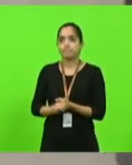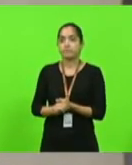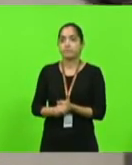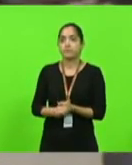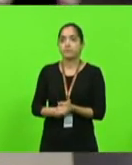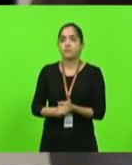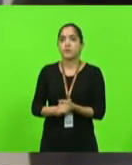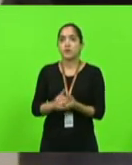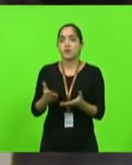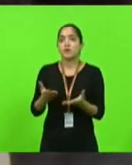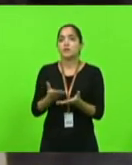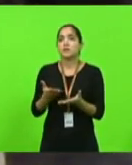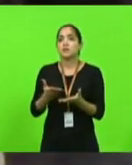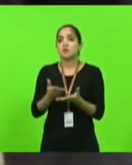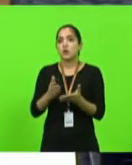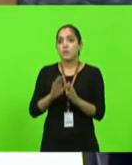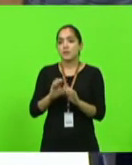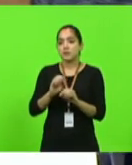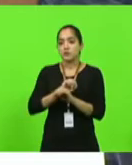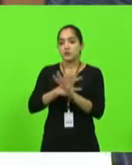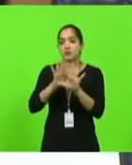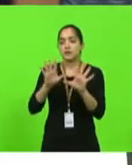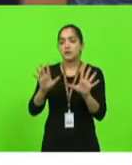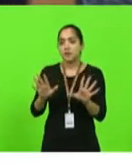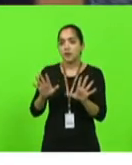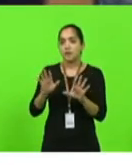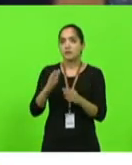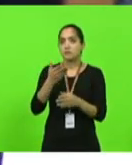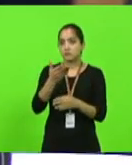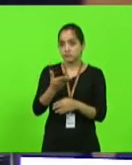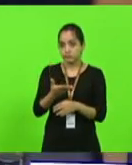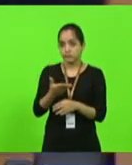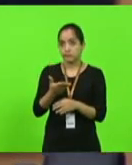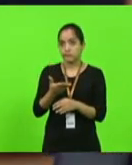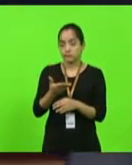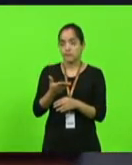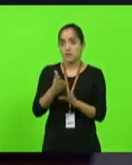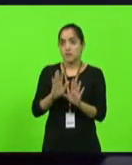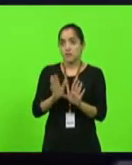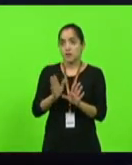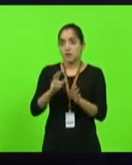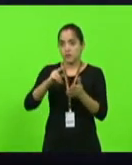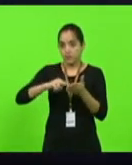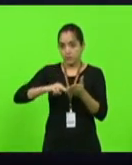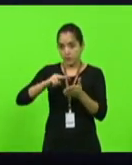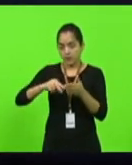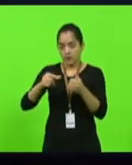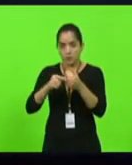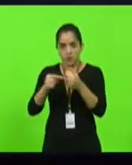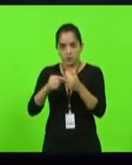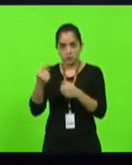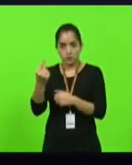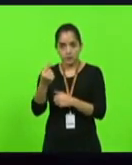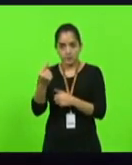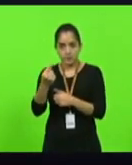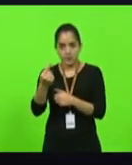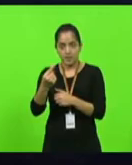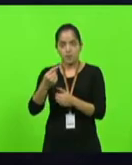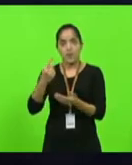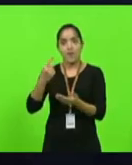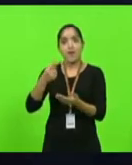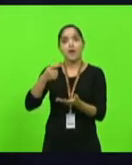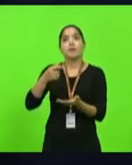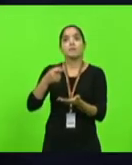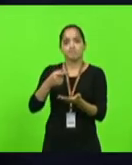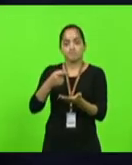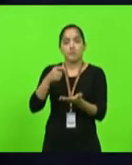Novo presidente, só para deixar bem claro aos colegas, deputado José Milton Schaeffer, deixa eu ler o artigo primeiro. É obrigatório,